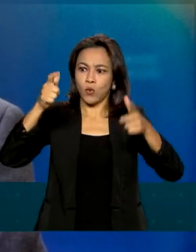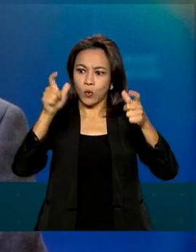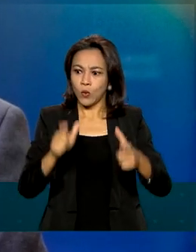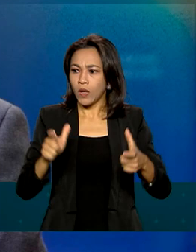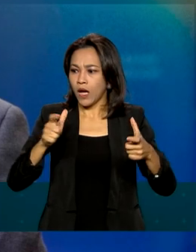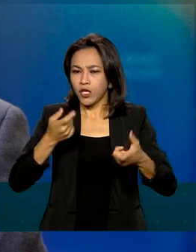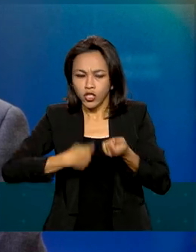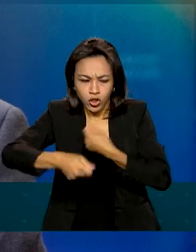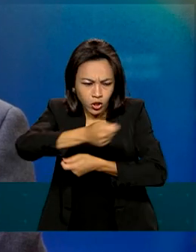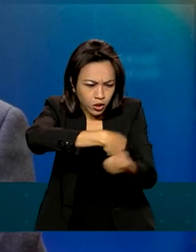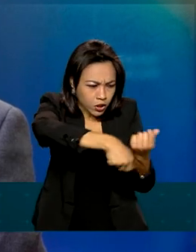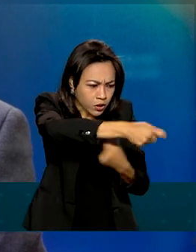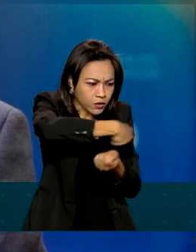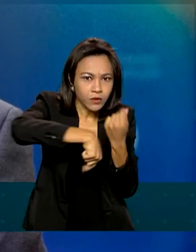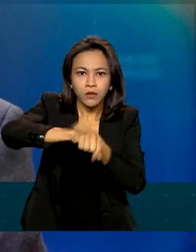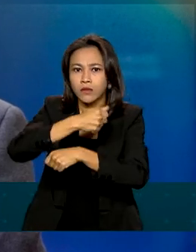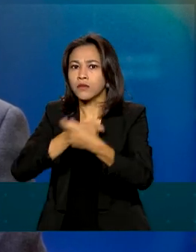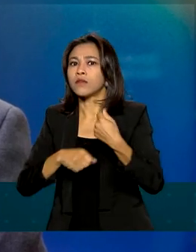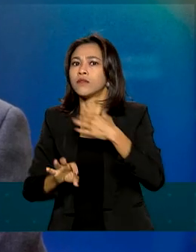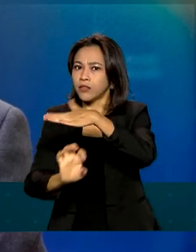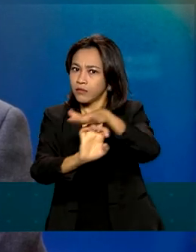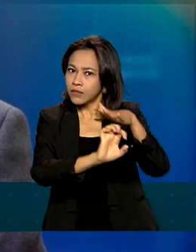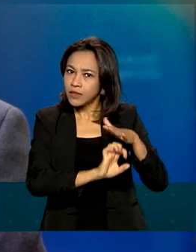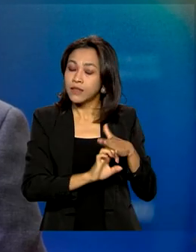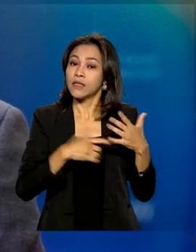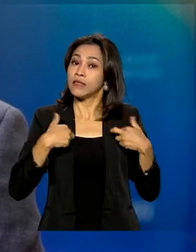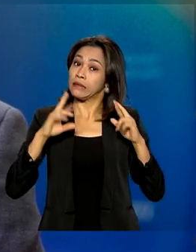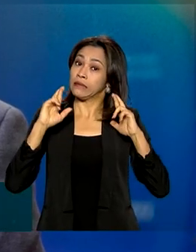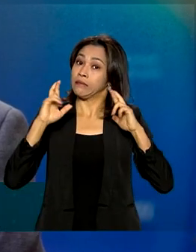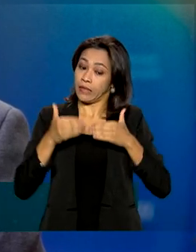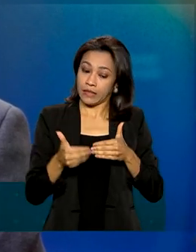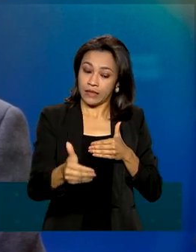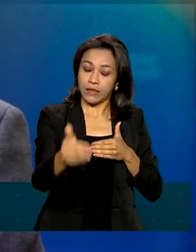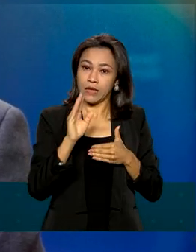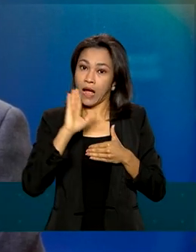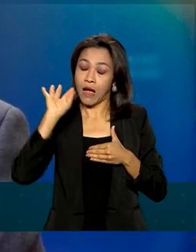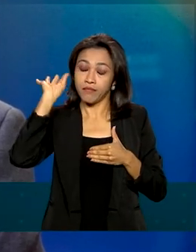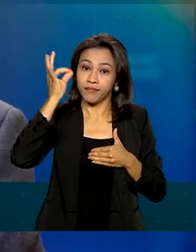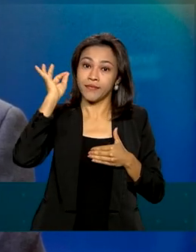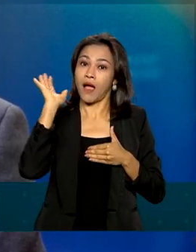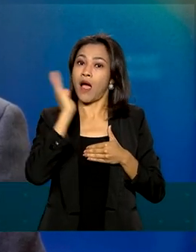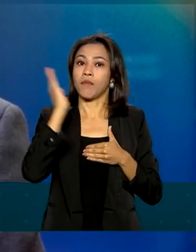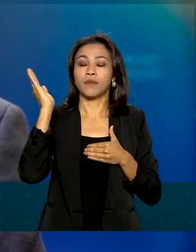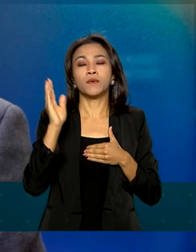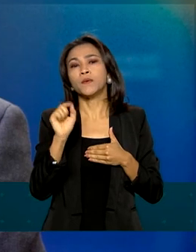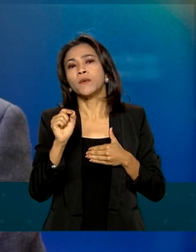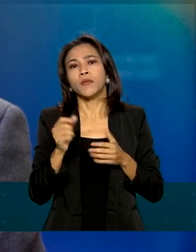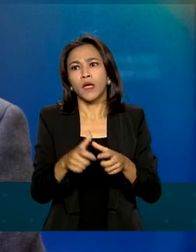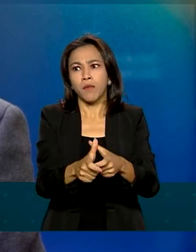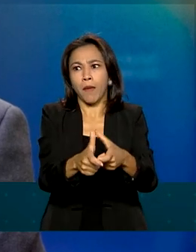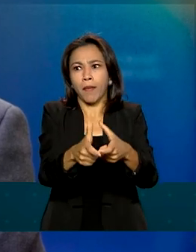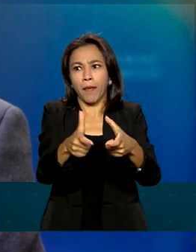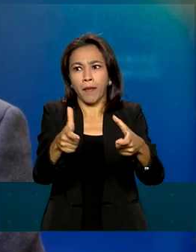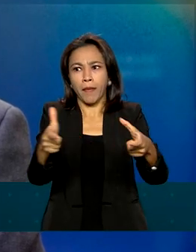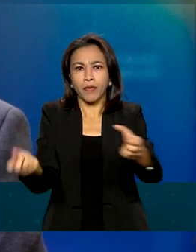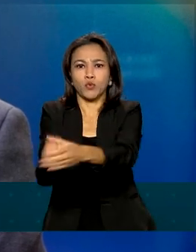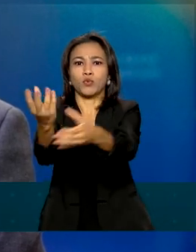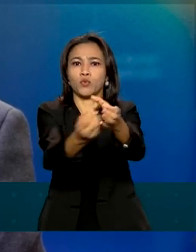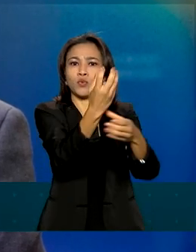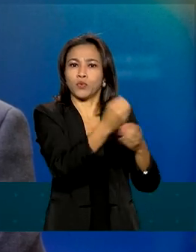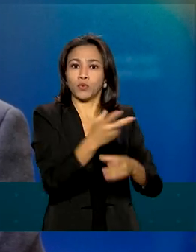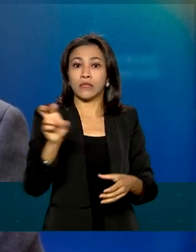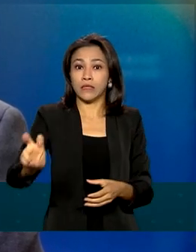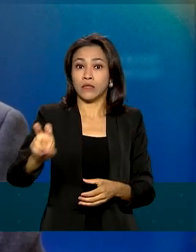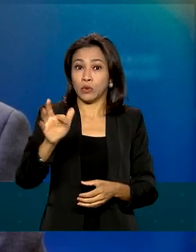O que se espera agora é que haja um avanço muito rápido do 5G e novas aplicações